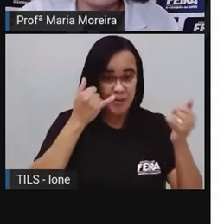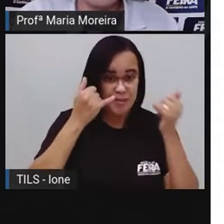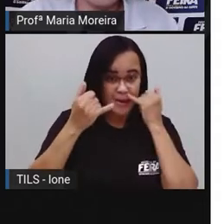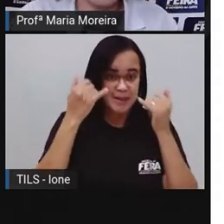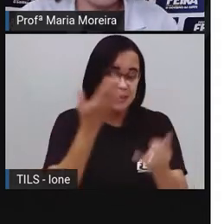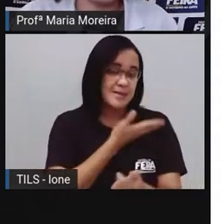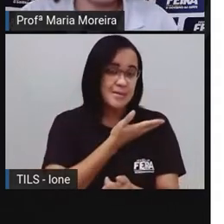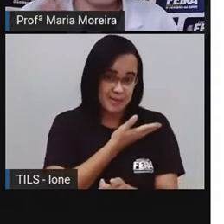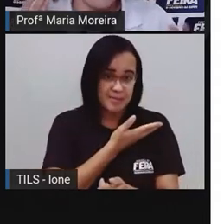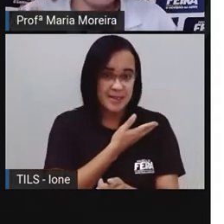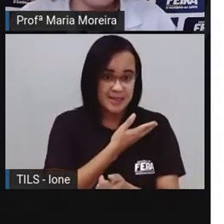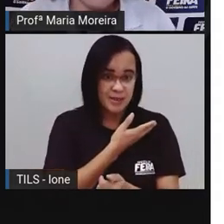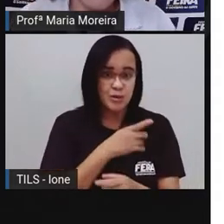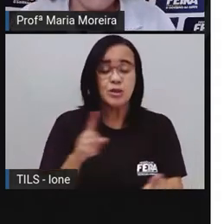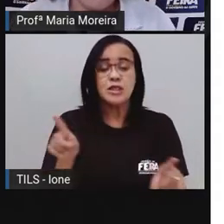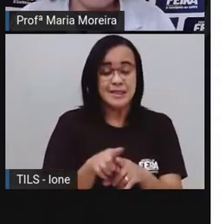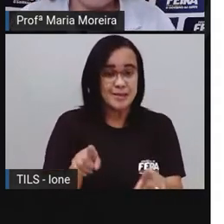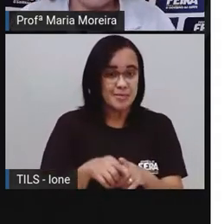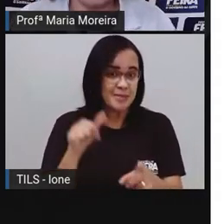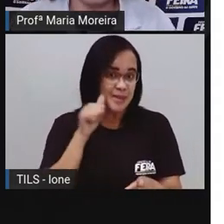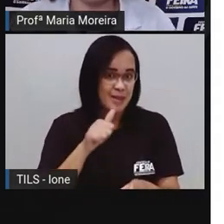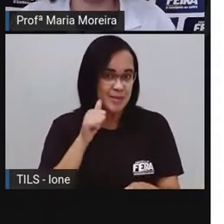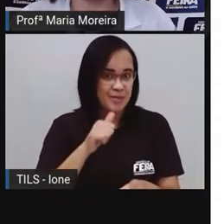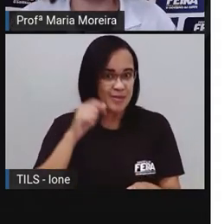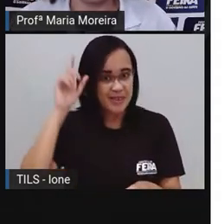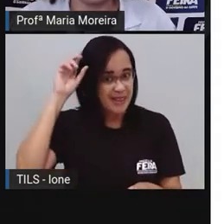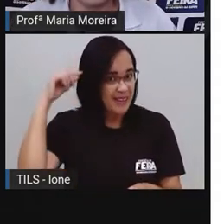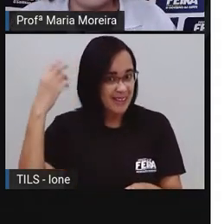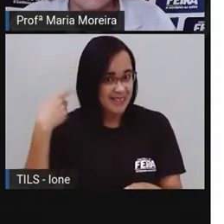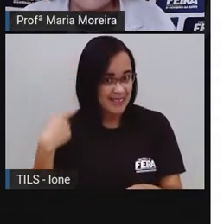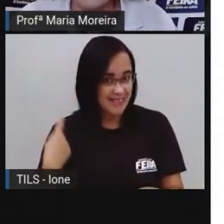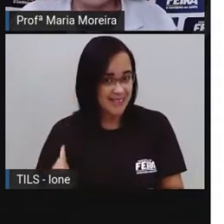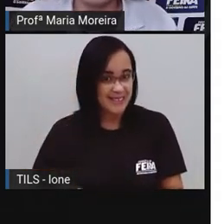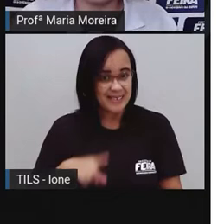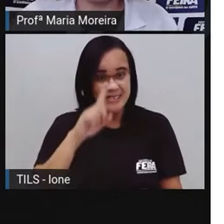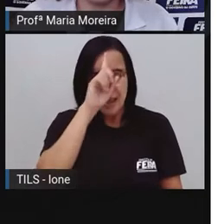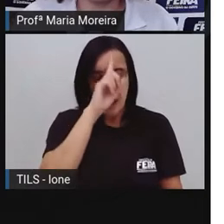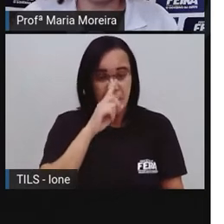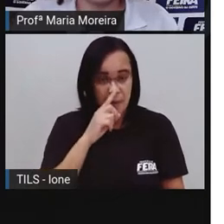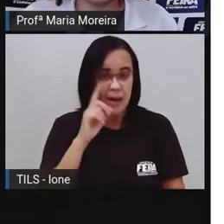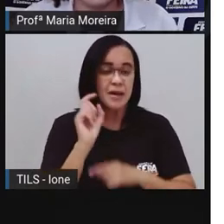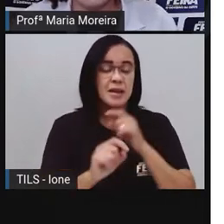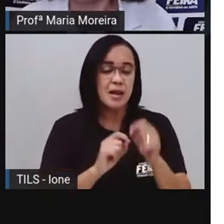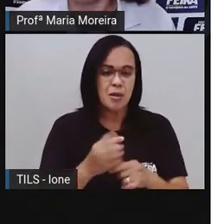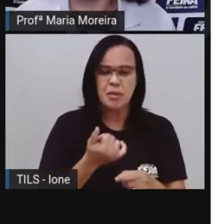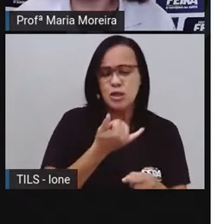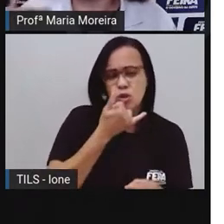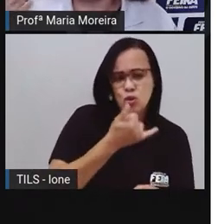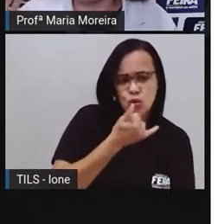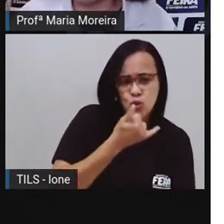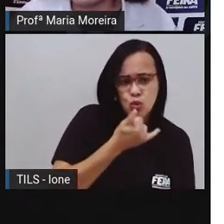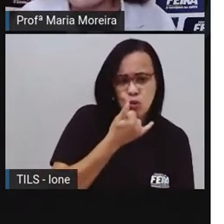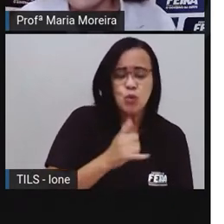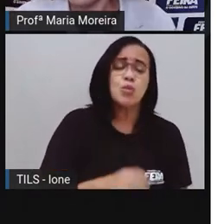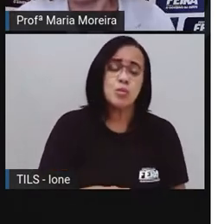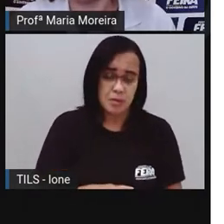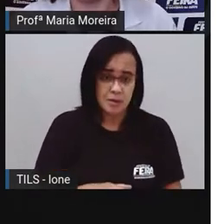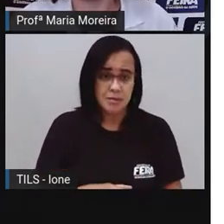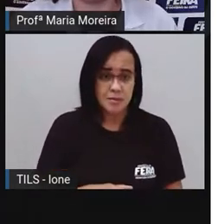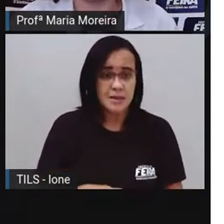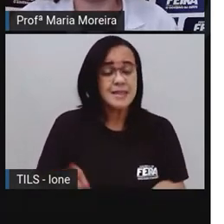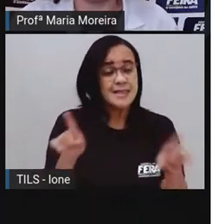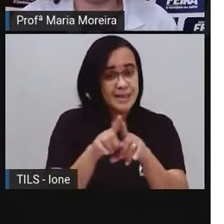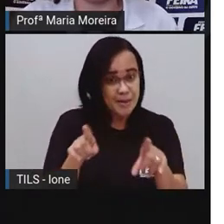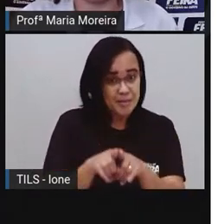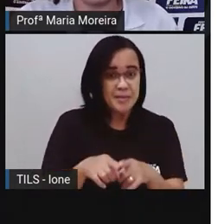A Caixinhos Dourados pede desculpa lá para a família de ursos e fala o que vai acontecer. A gente tem a Cinderela que